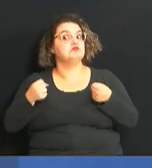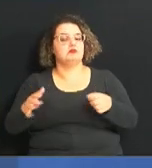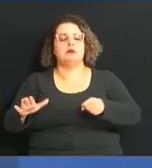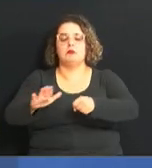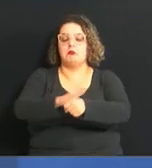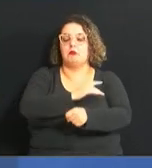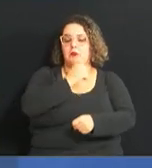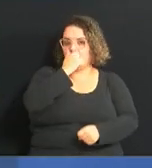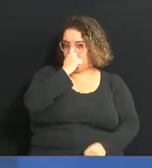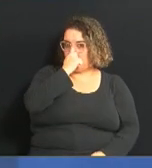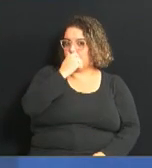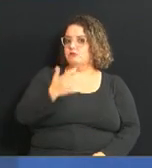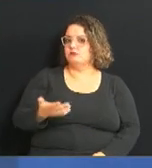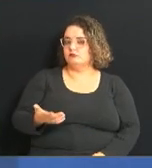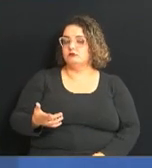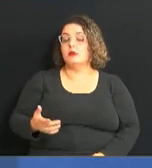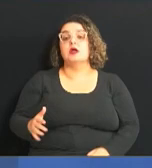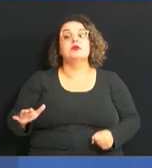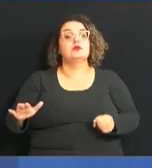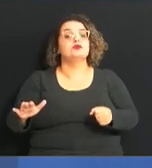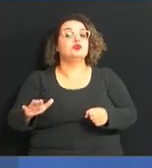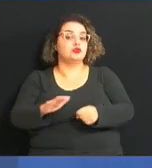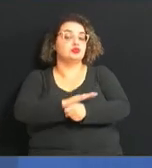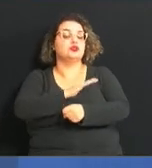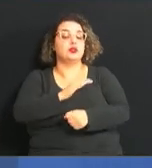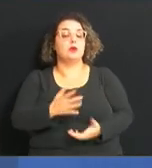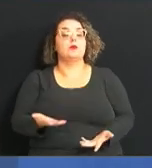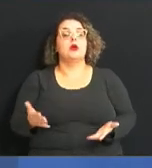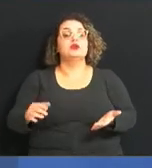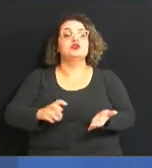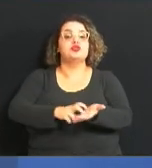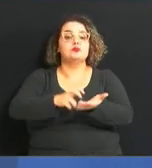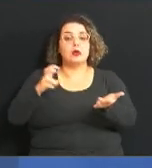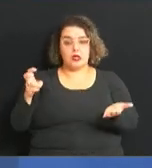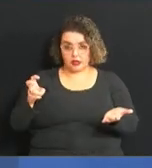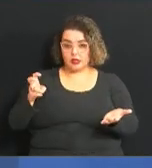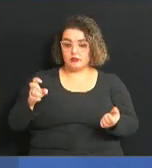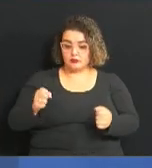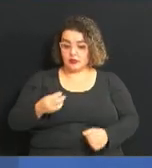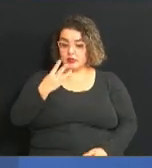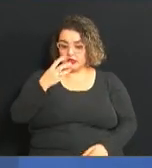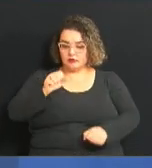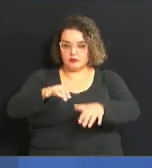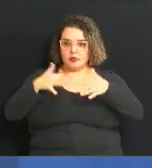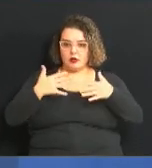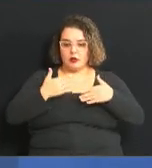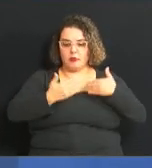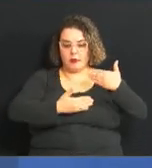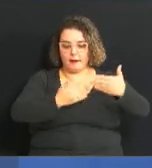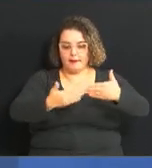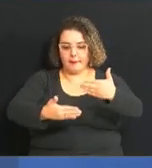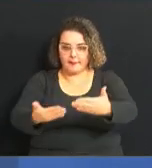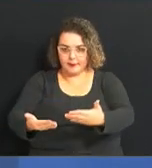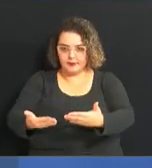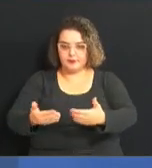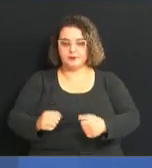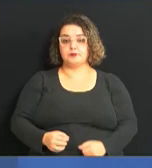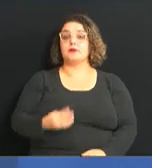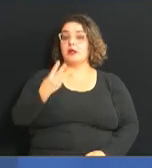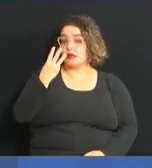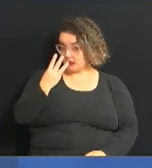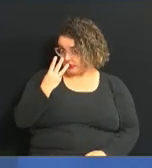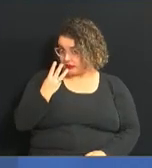atividades. Logo de manhã, aconteceram três audiências públicas. Foi uma seguida da outra. E as três